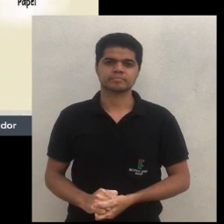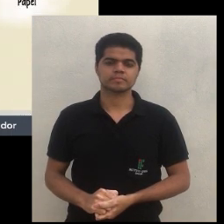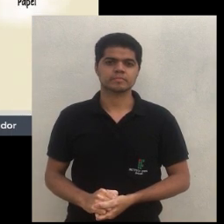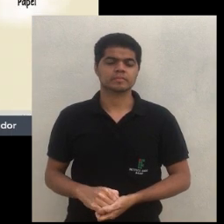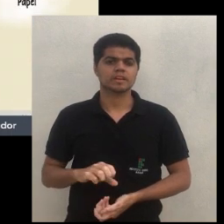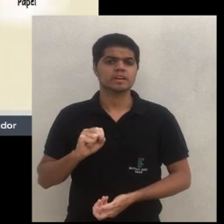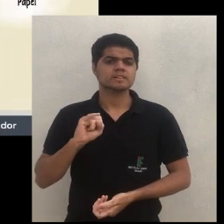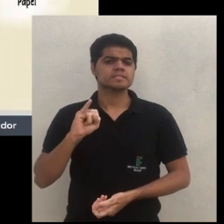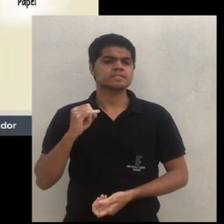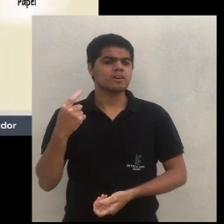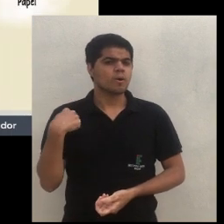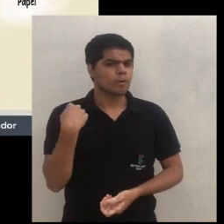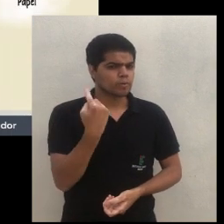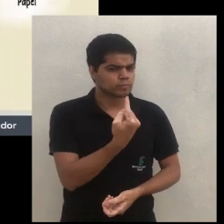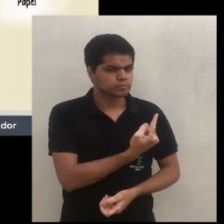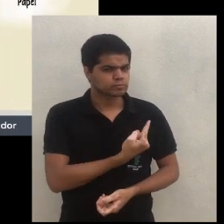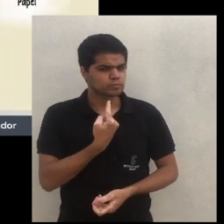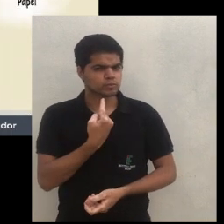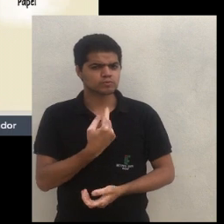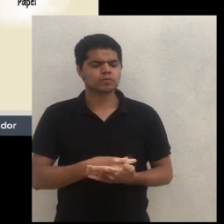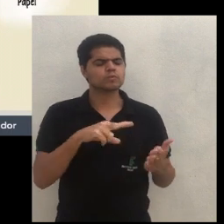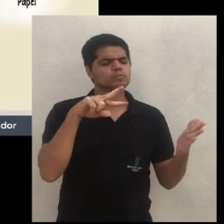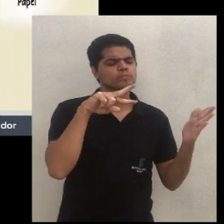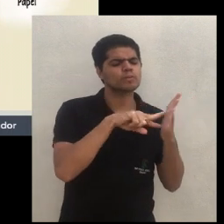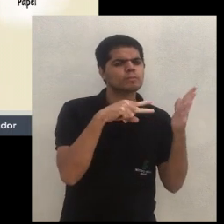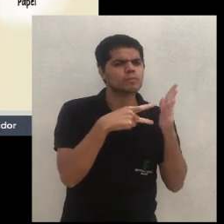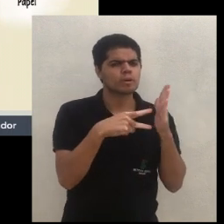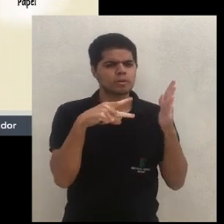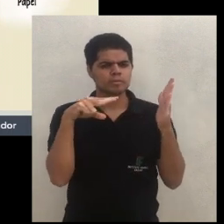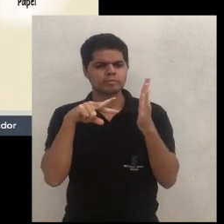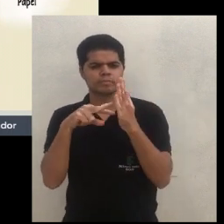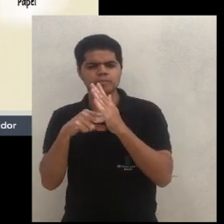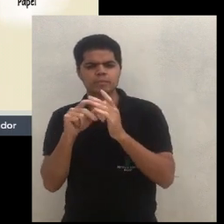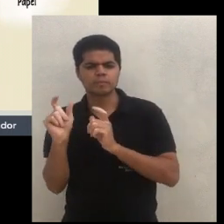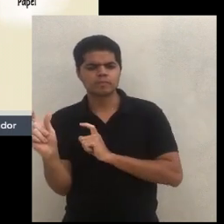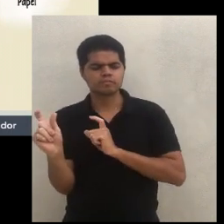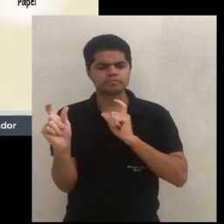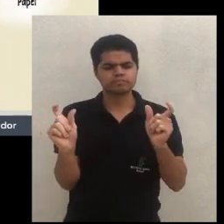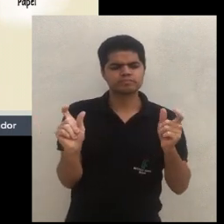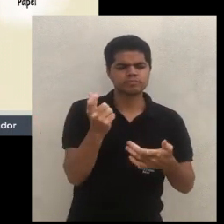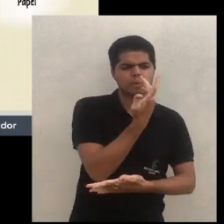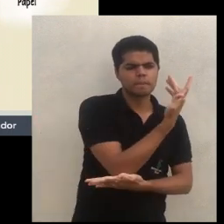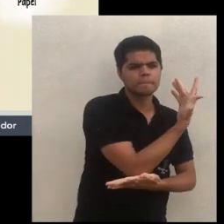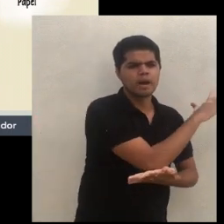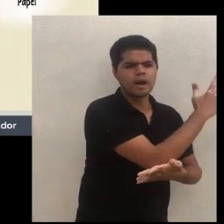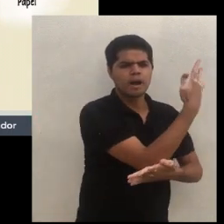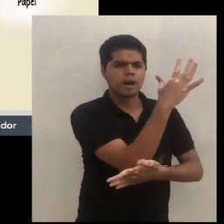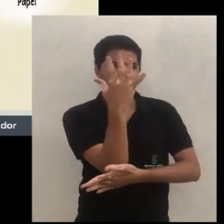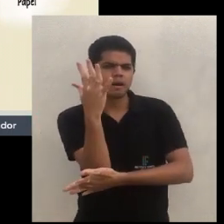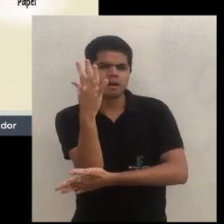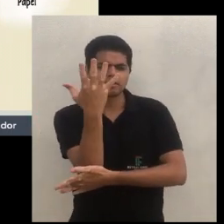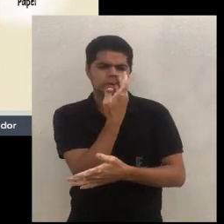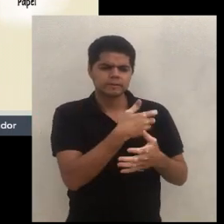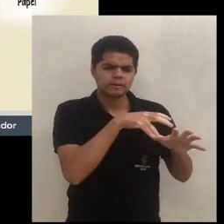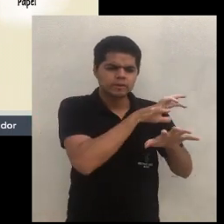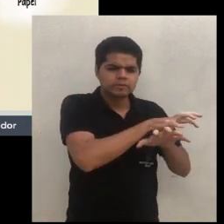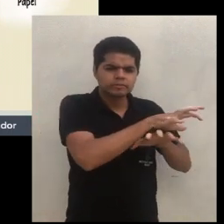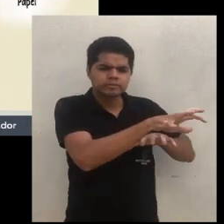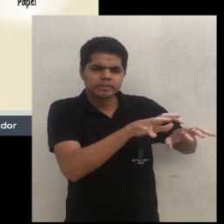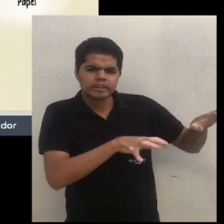Se a gente for por conceitos, então no conceito na íntegra da agrofloresta é a integração